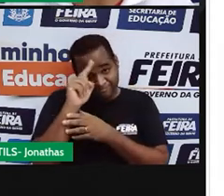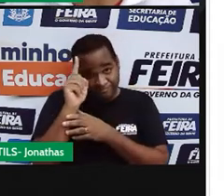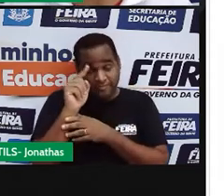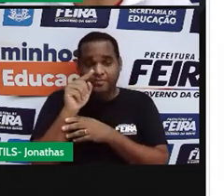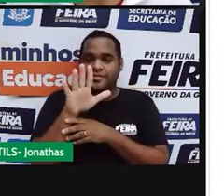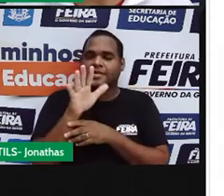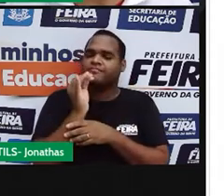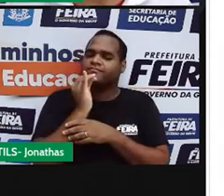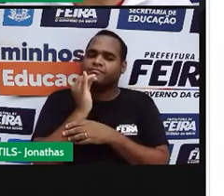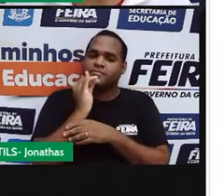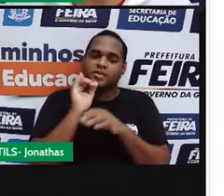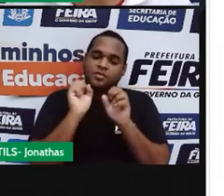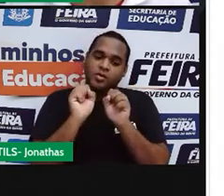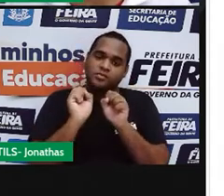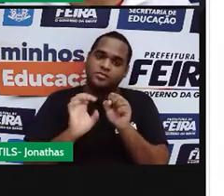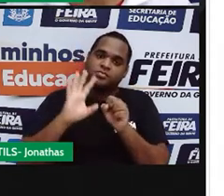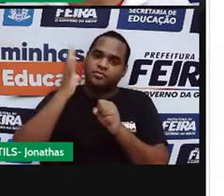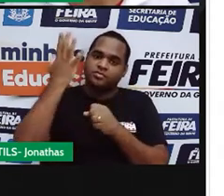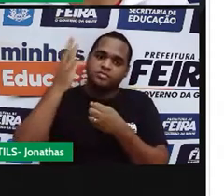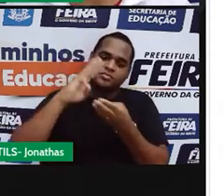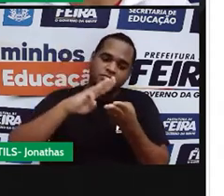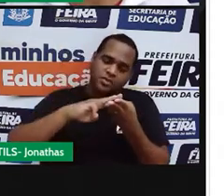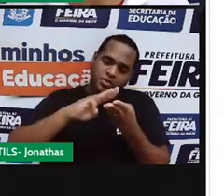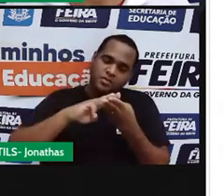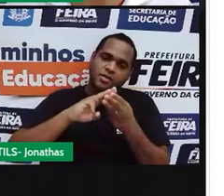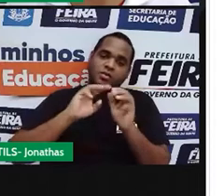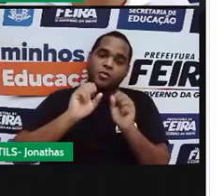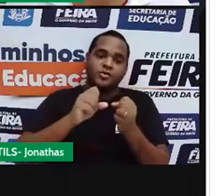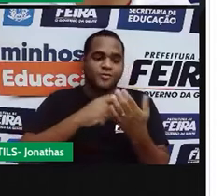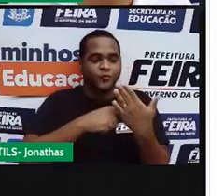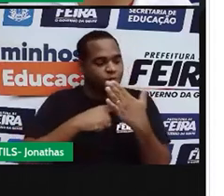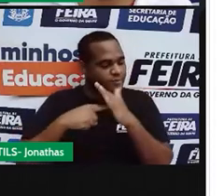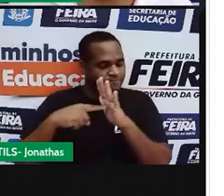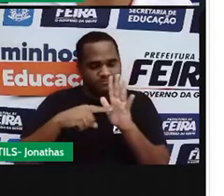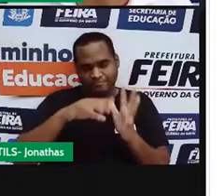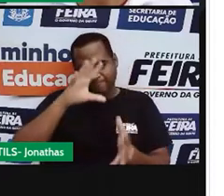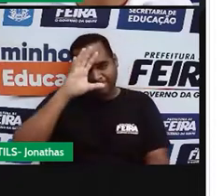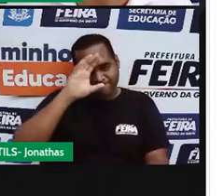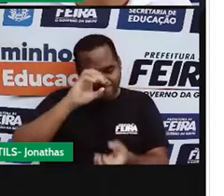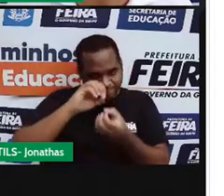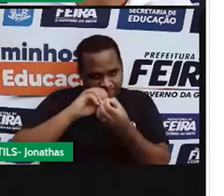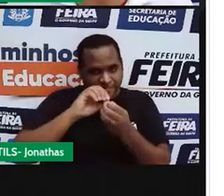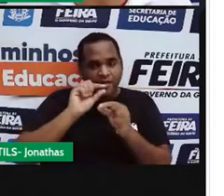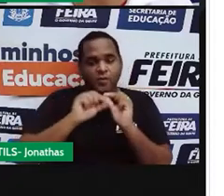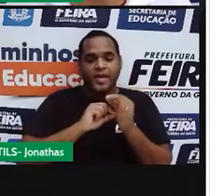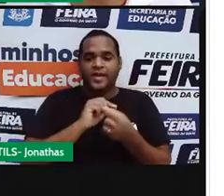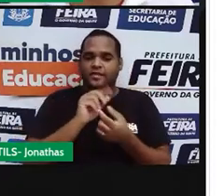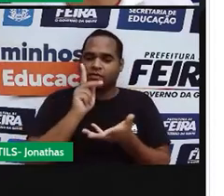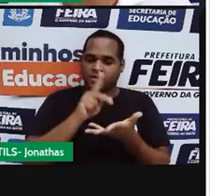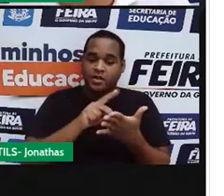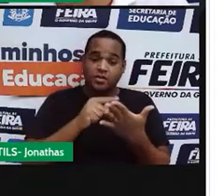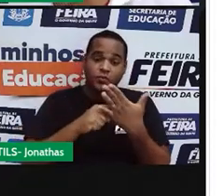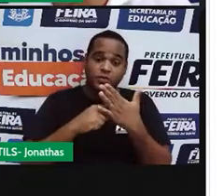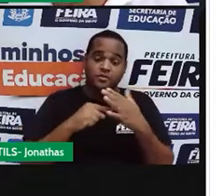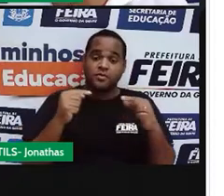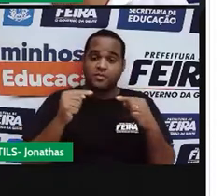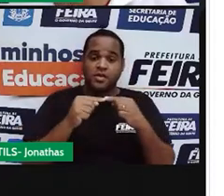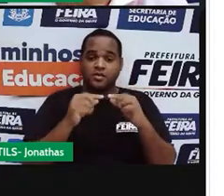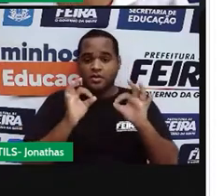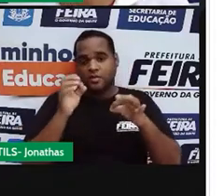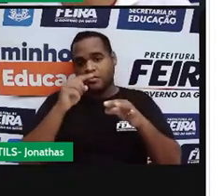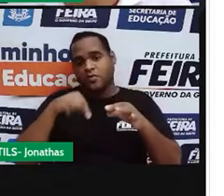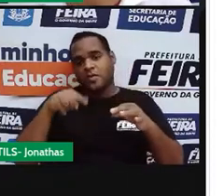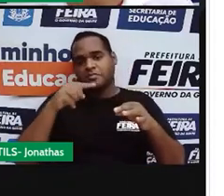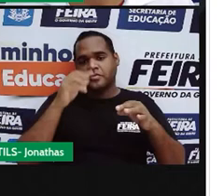em matemática, situações hipotéticas ajudam a gente a compreender situações reais que possam acontecer